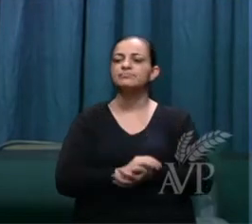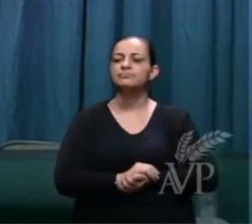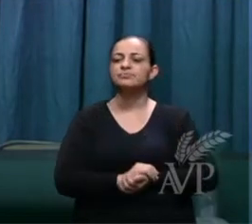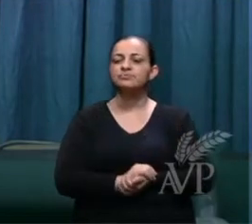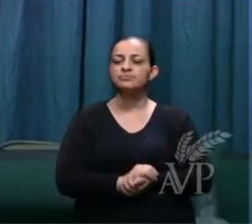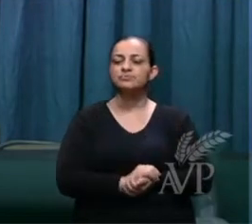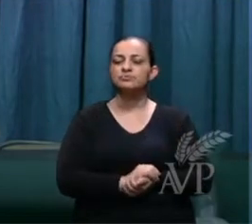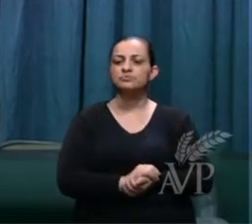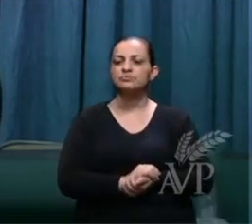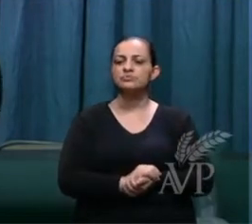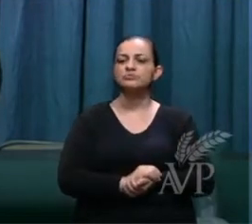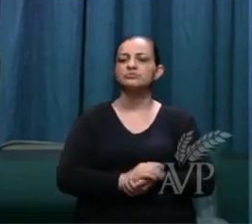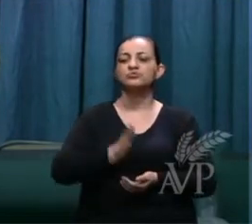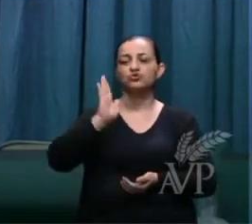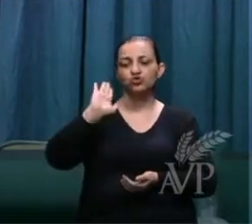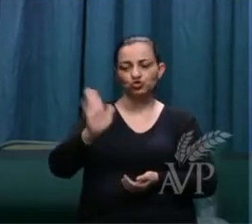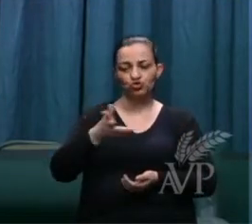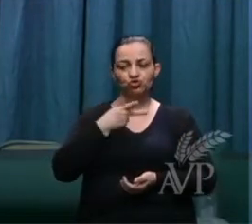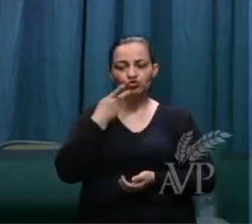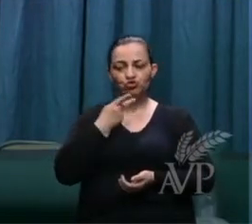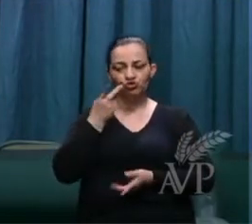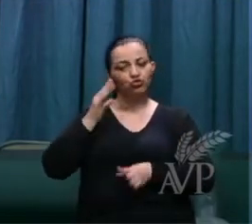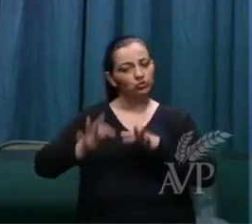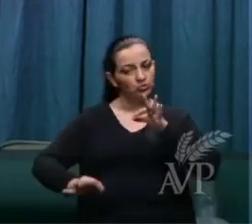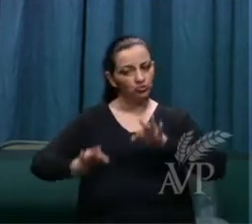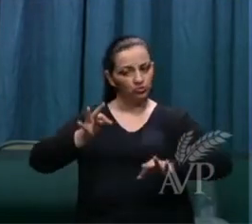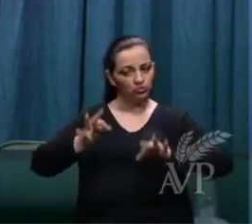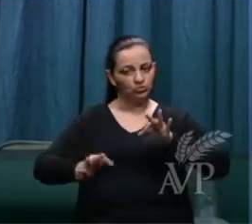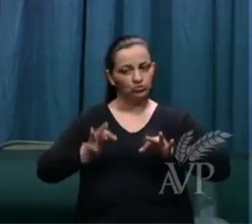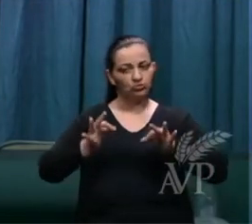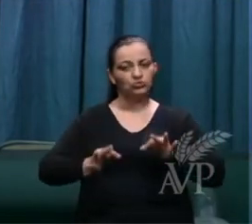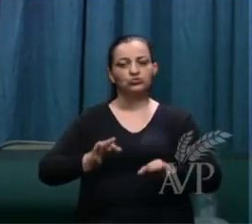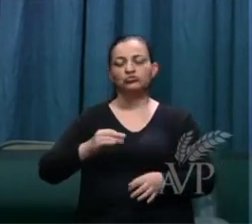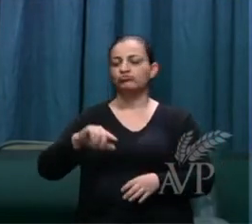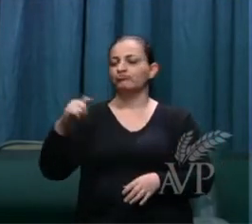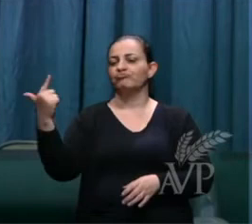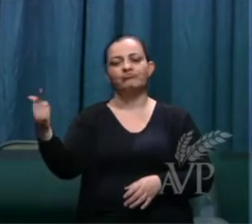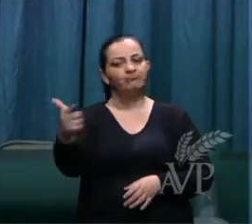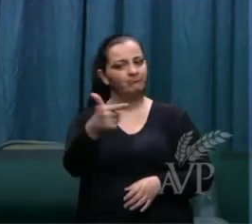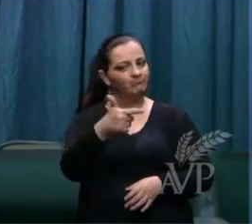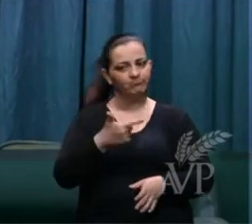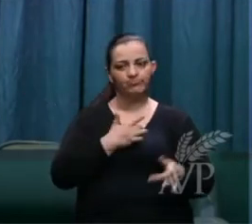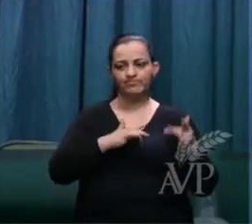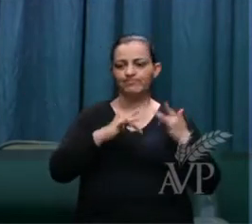como já disse, o juízo será sem misericórdia.